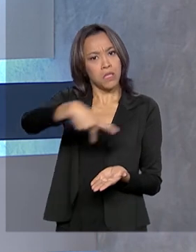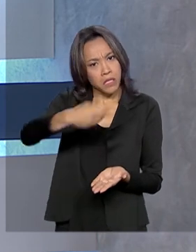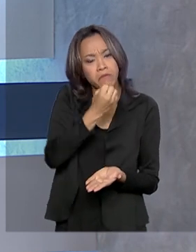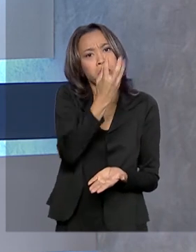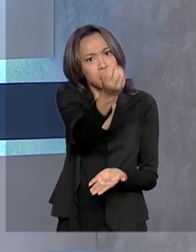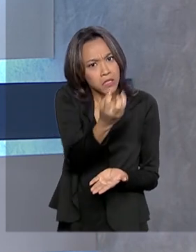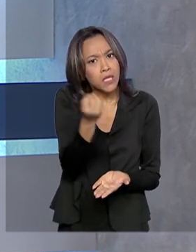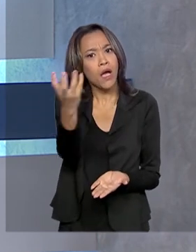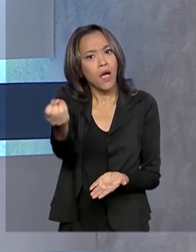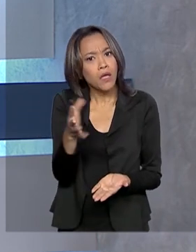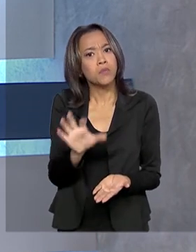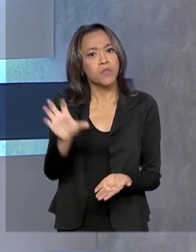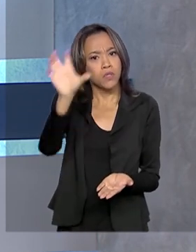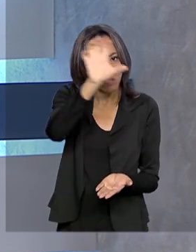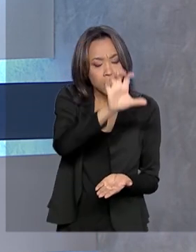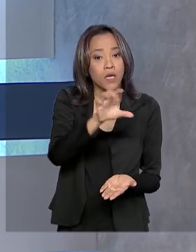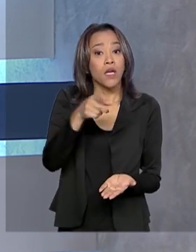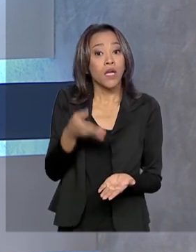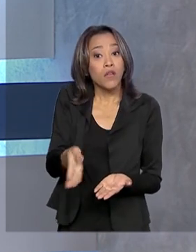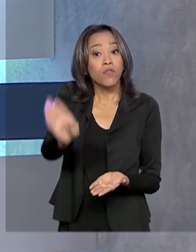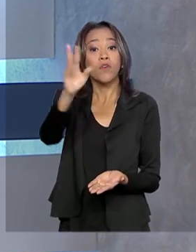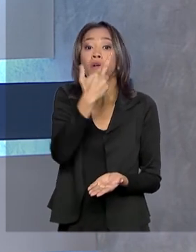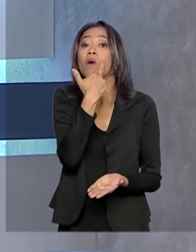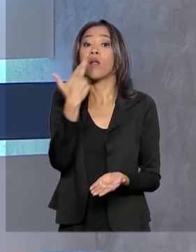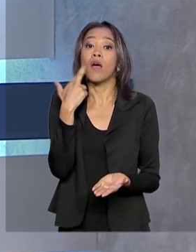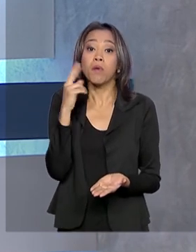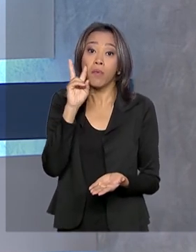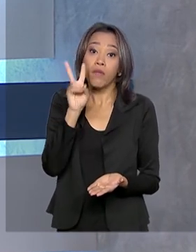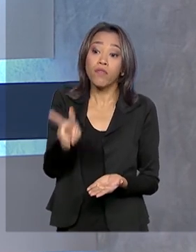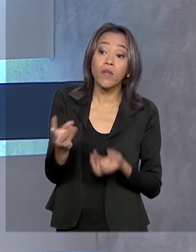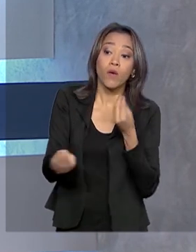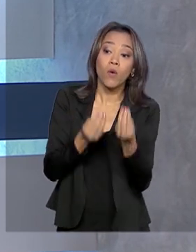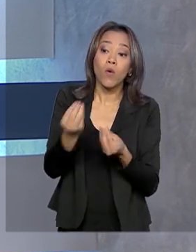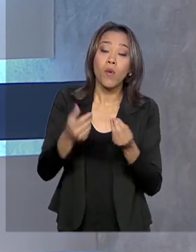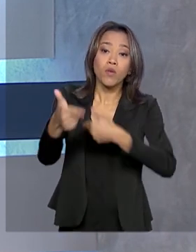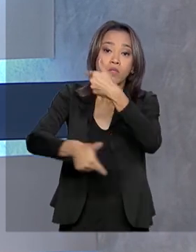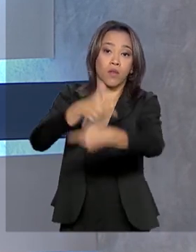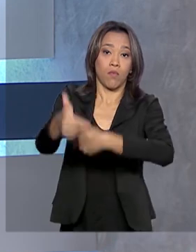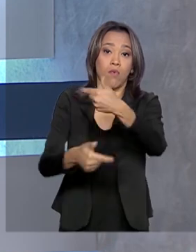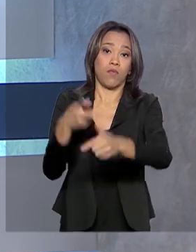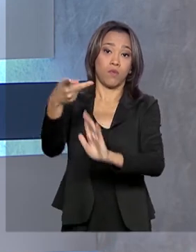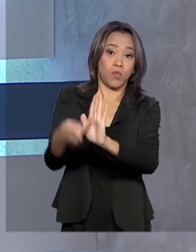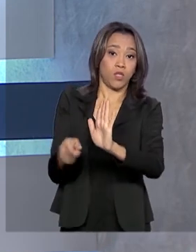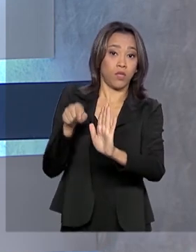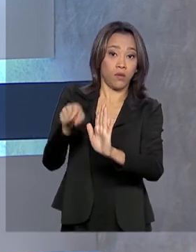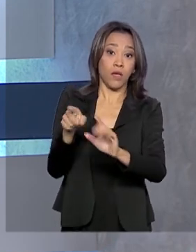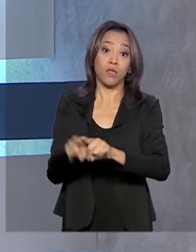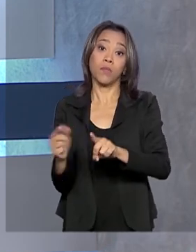semana passada, ele esteve em Roraima, onde acompanhou os trabalhos da Operação Acolhida em Boa Vista e na cidade de Pacaraima.